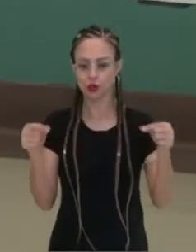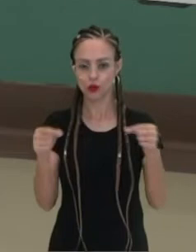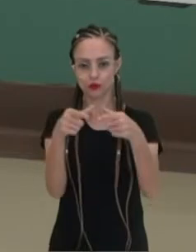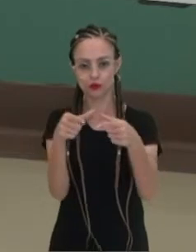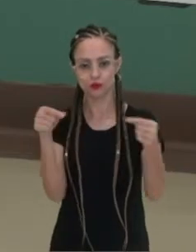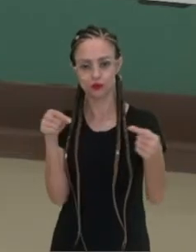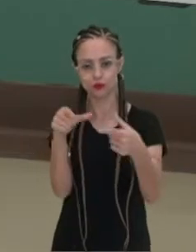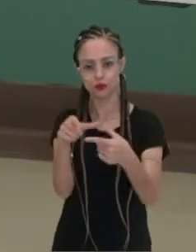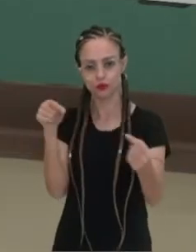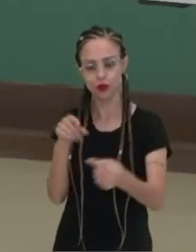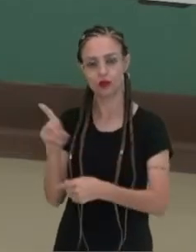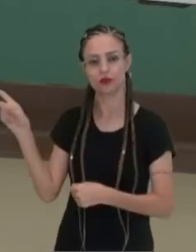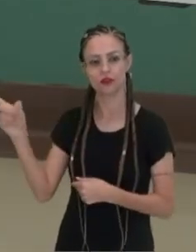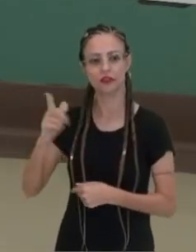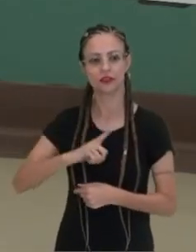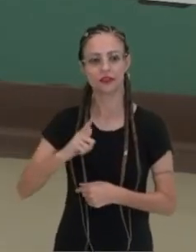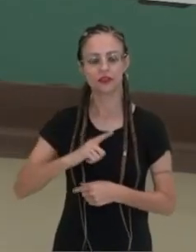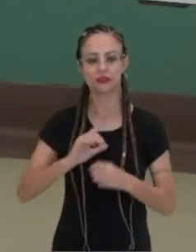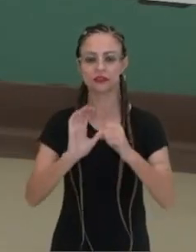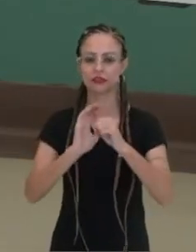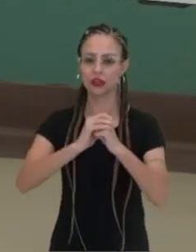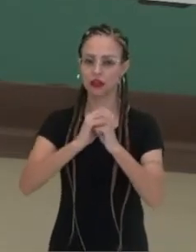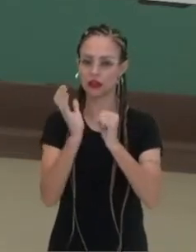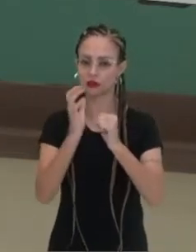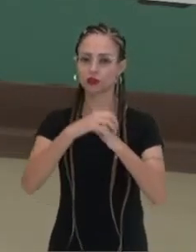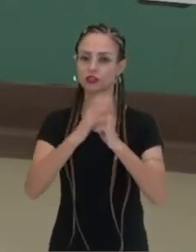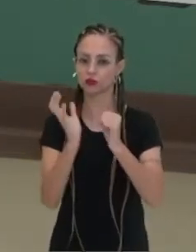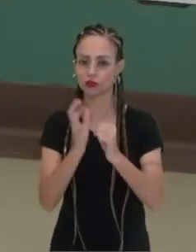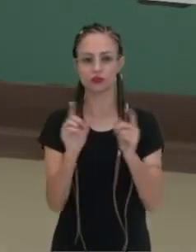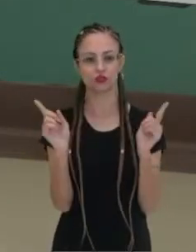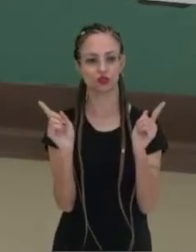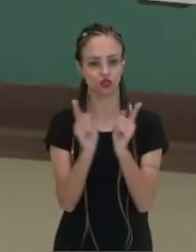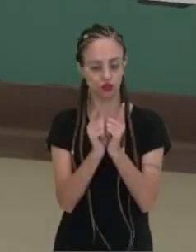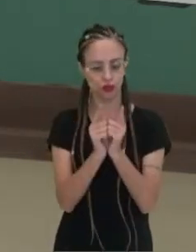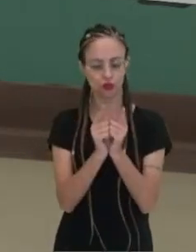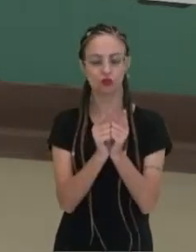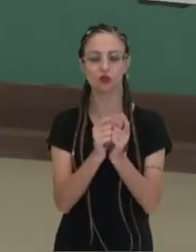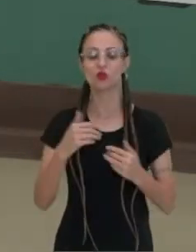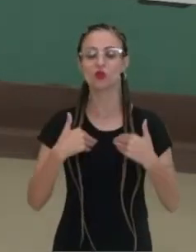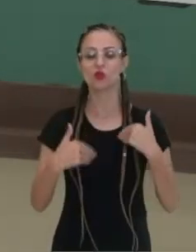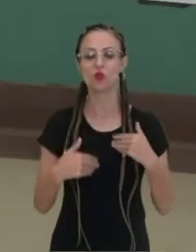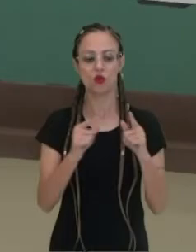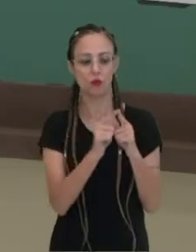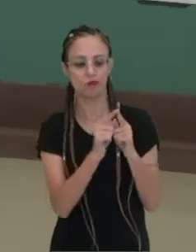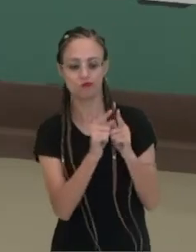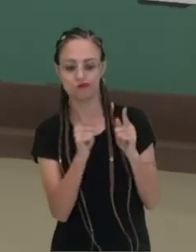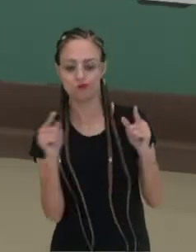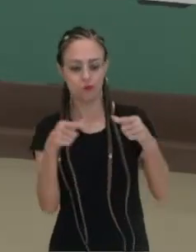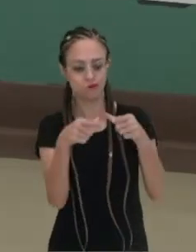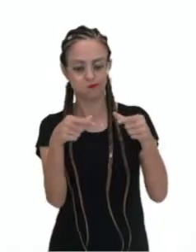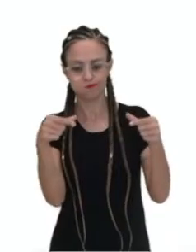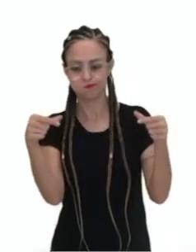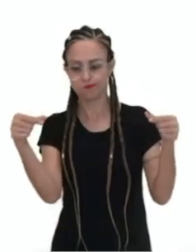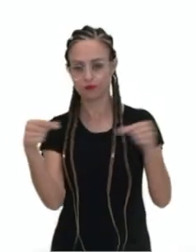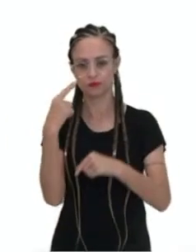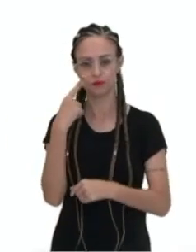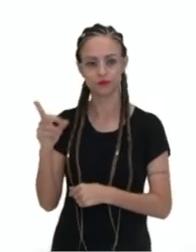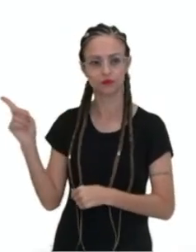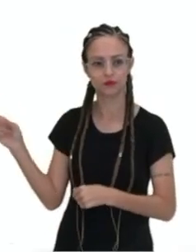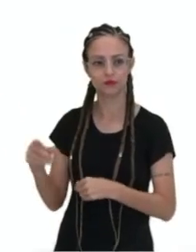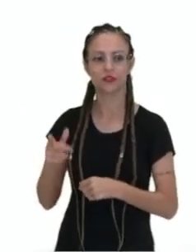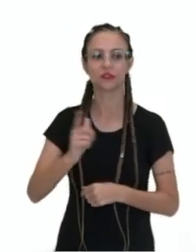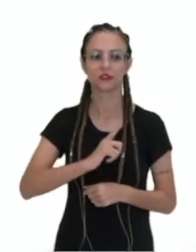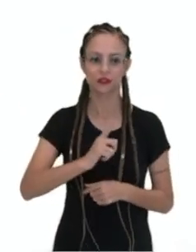holoturoidea, possui o endoesqueleto bastante reduzido e o corpo é alongado, conforme a gente observa.